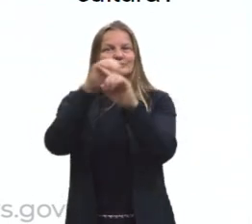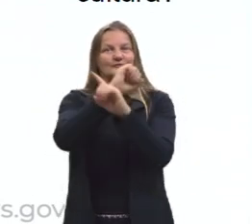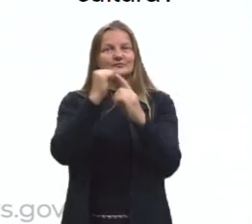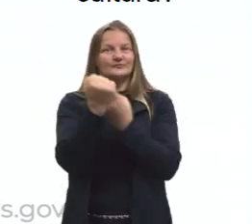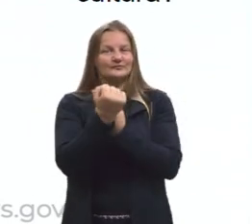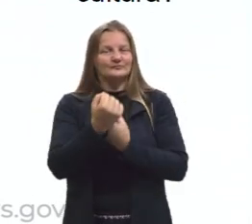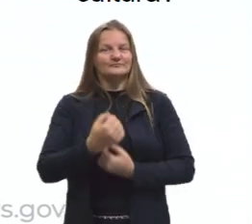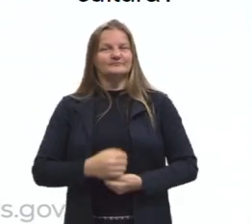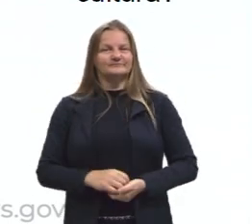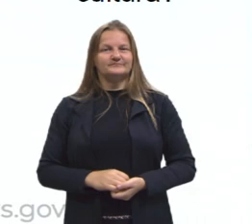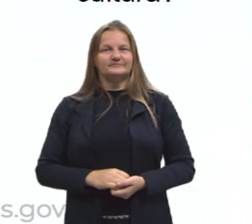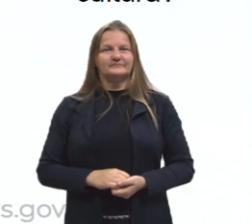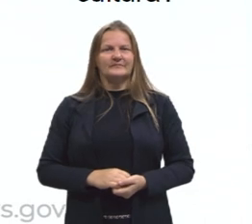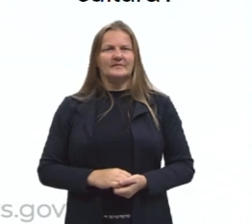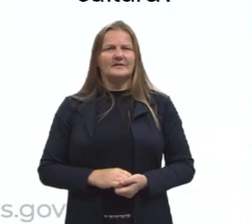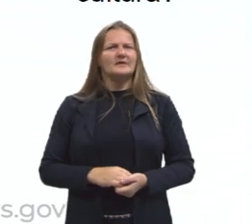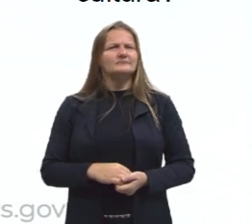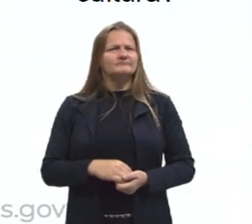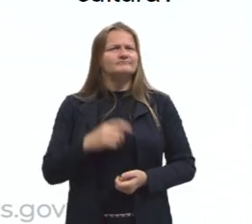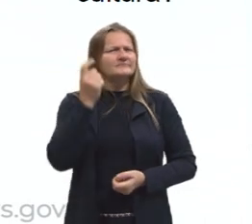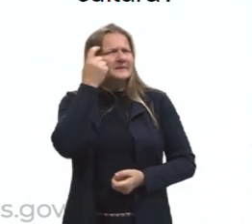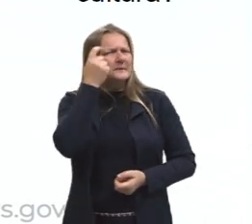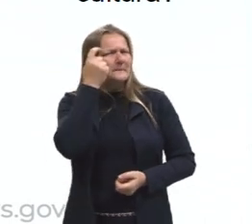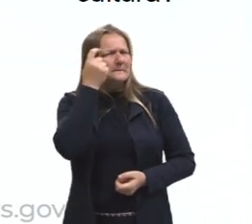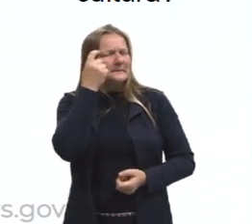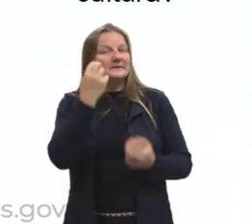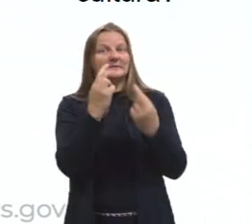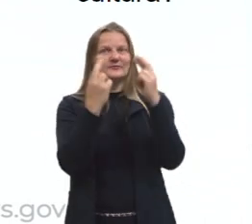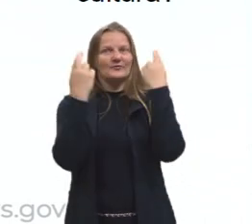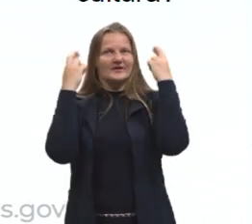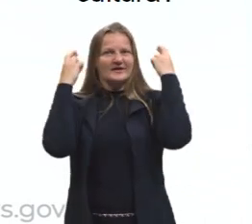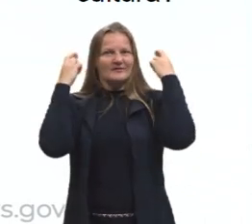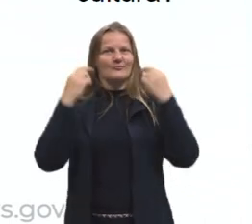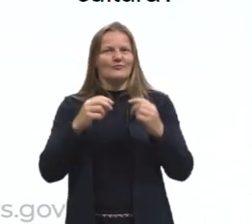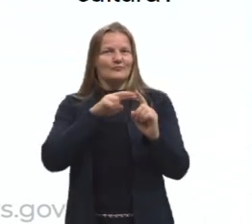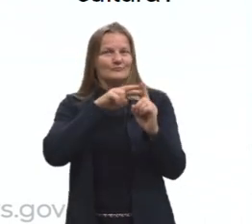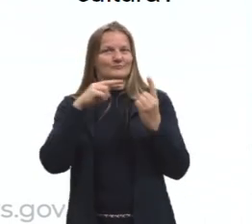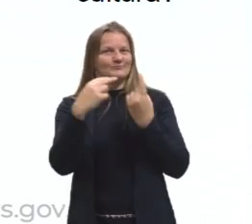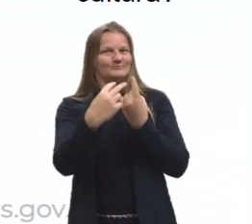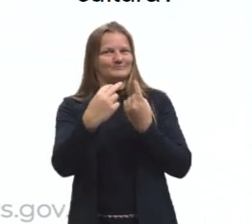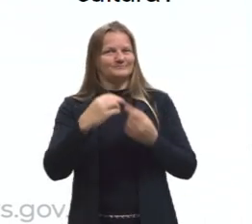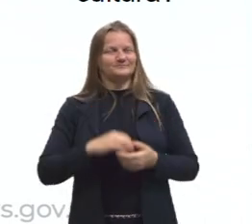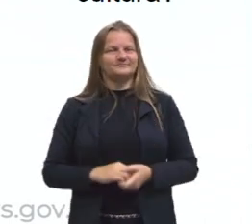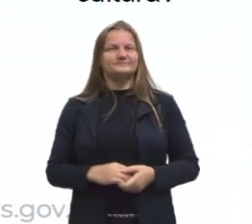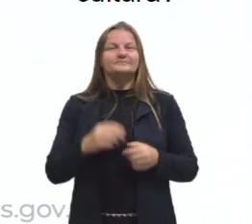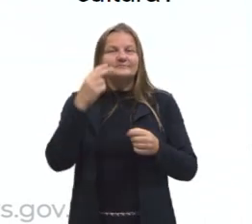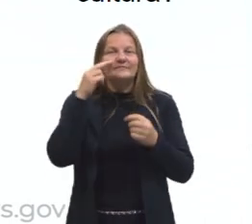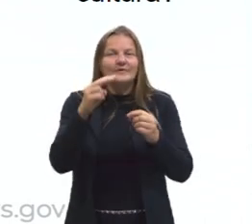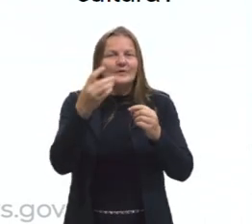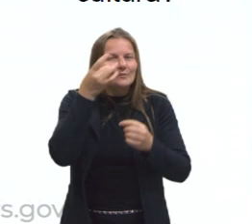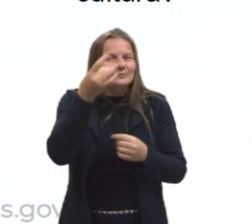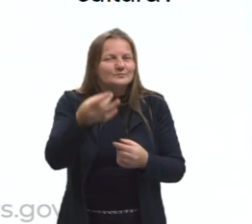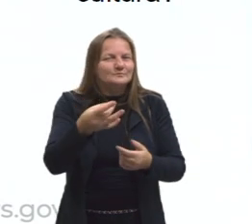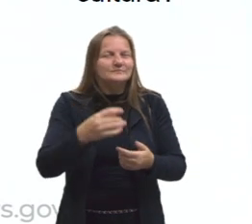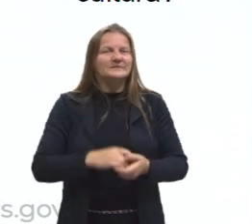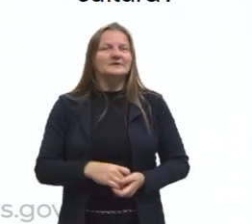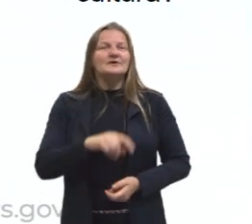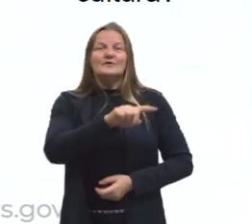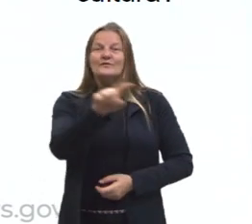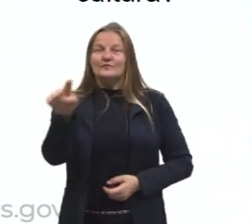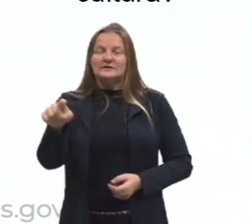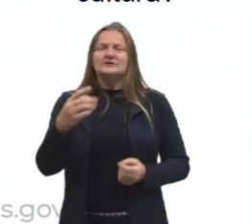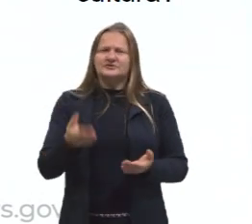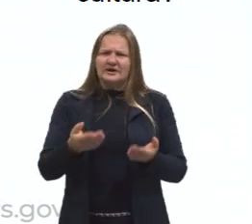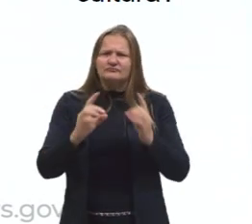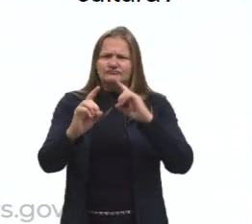reinvenção. Isso aqui é bem grego, bem na perspectiva dos gregos. Então, olha só, você já